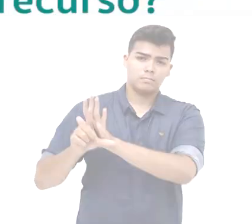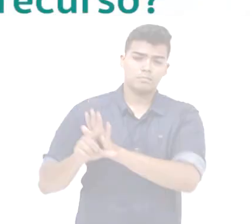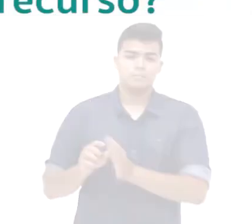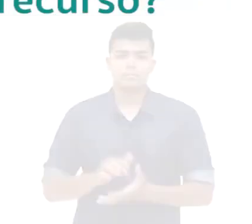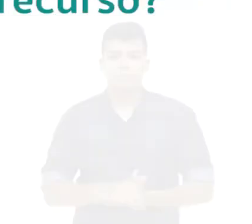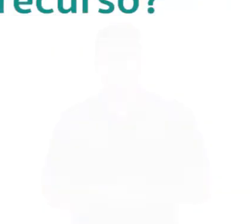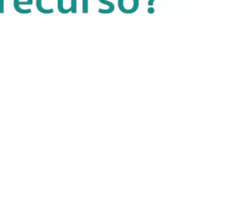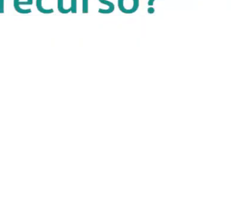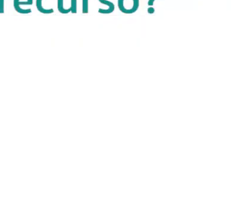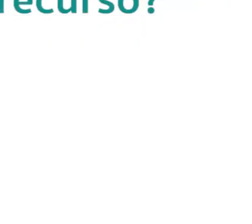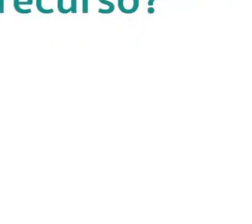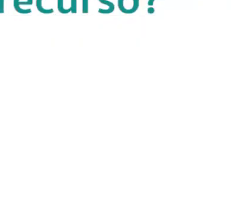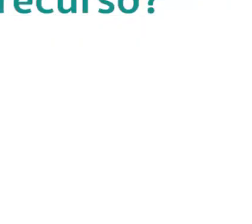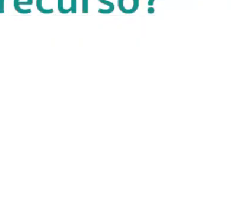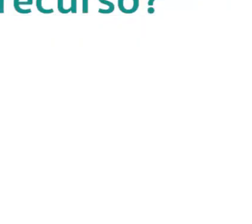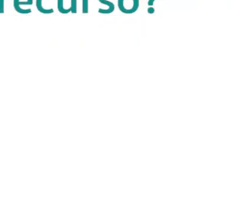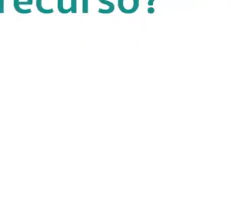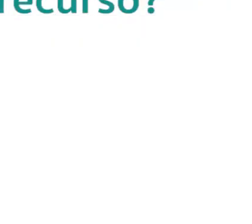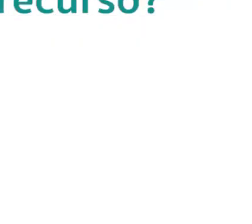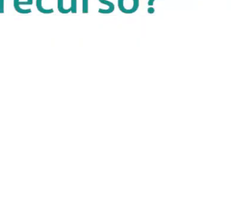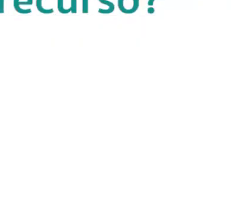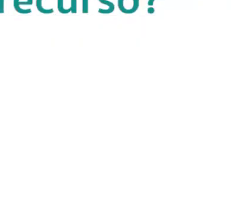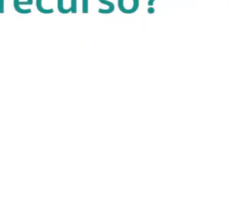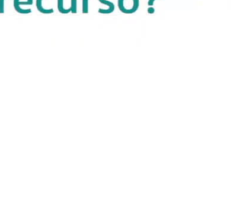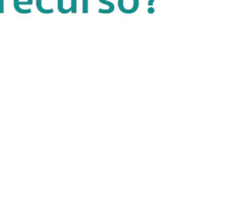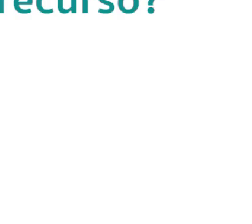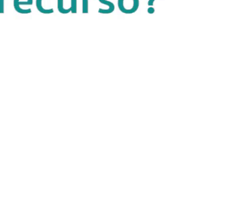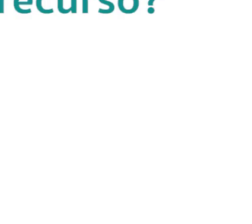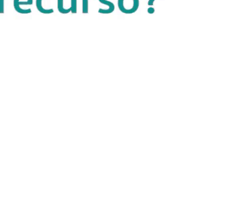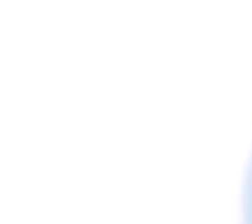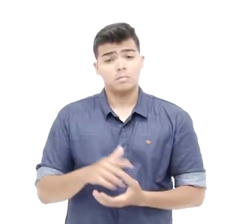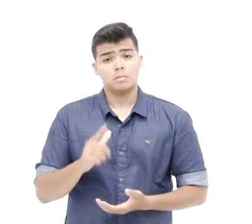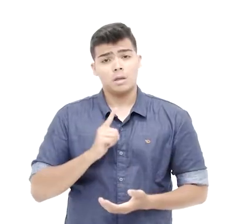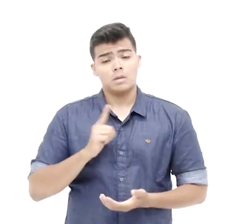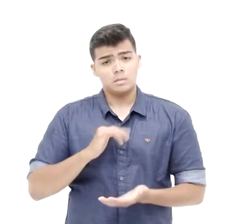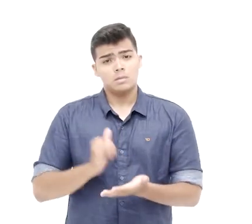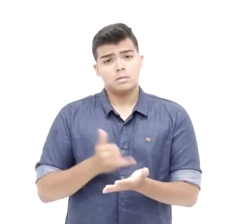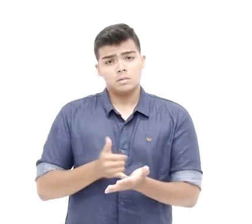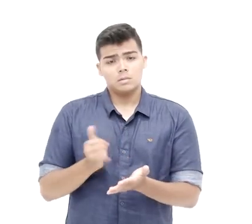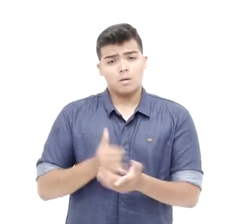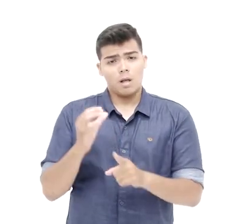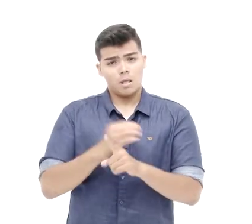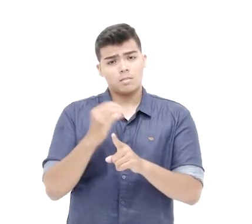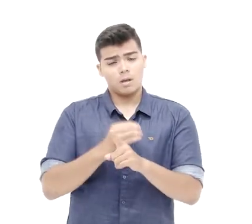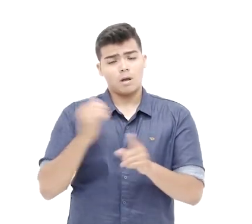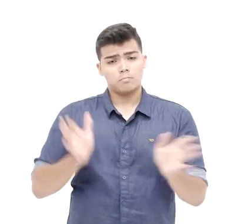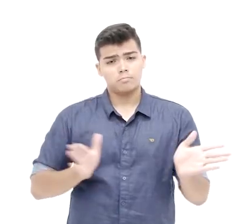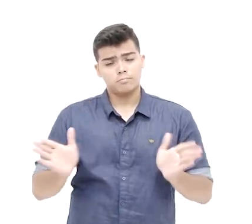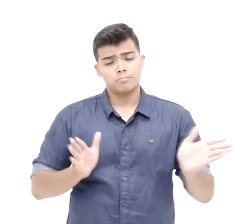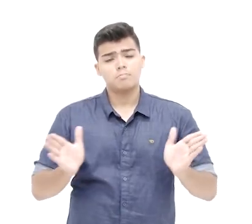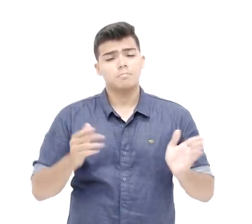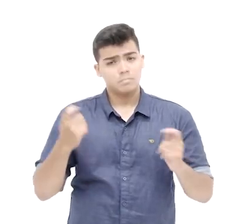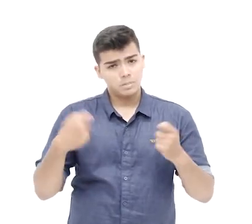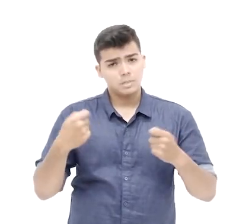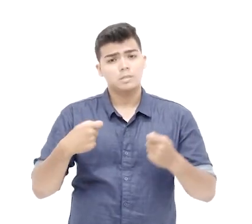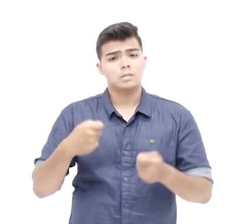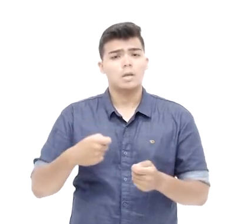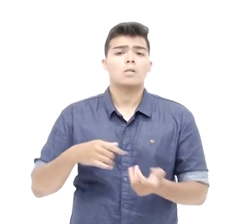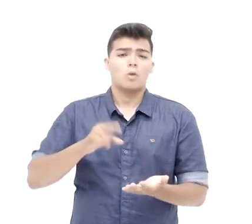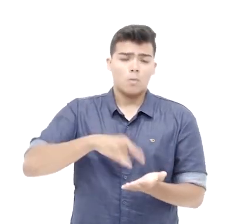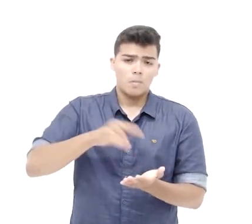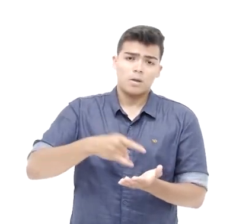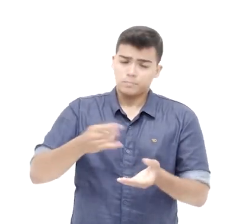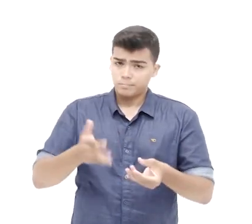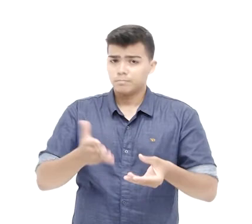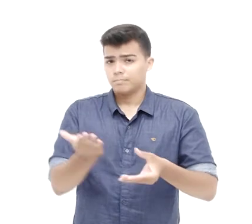Se o aluno deixar de anexar algum documento na inscrição, ele pode entrar com recurso? No período de inscrição, deverão ser anexados todos os documentos.